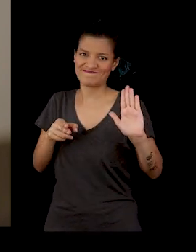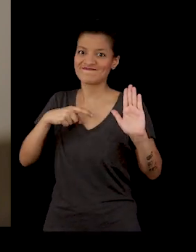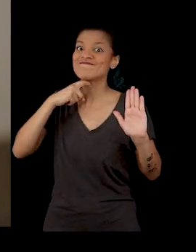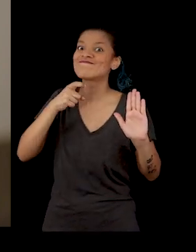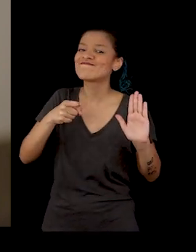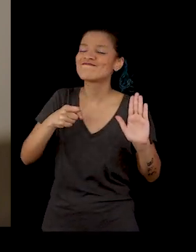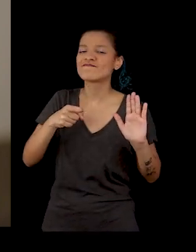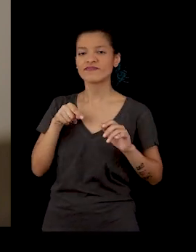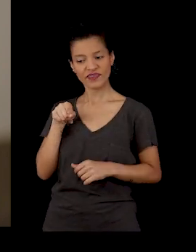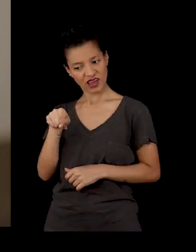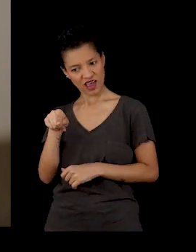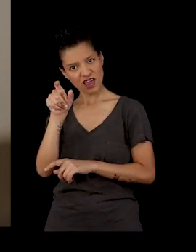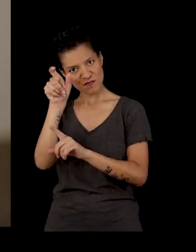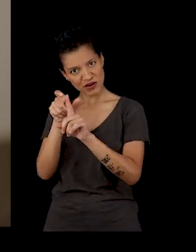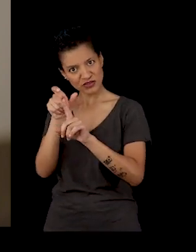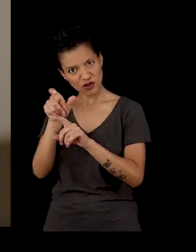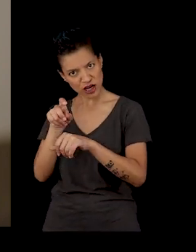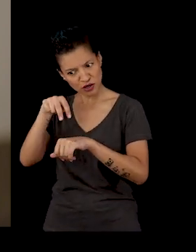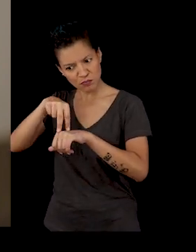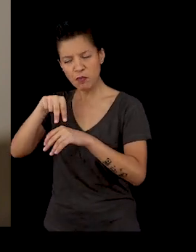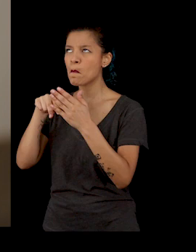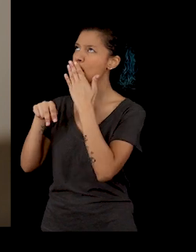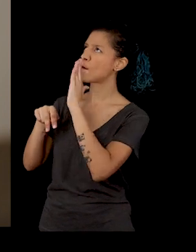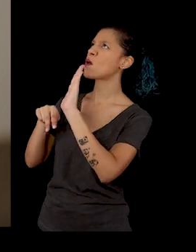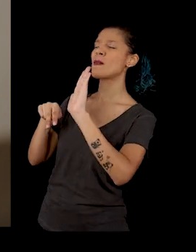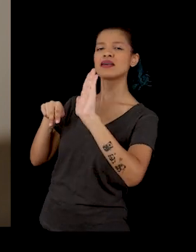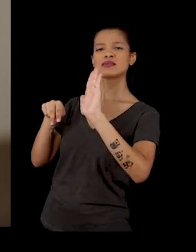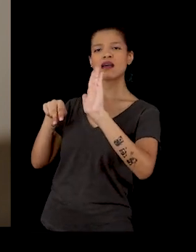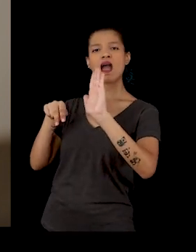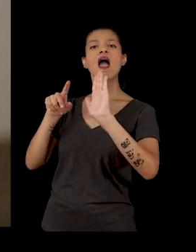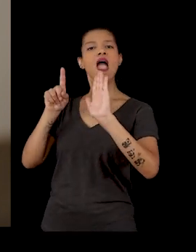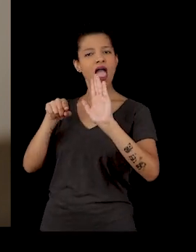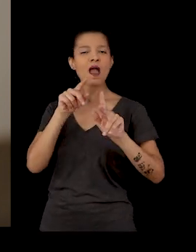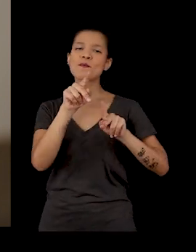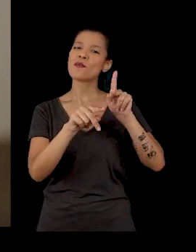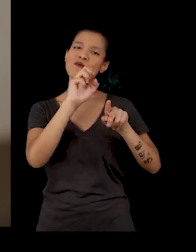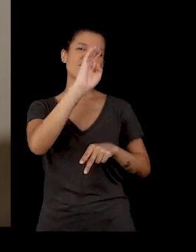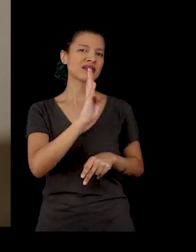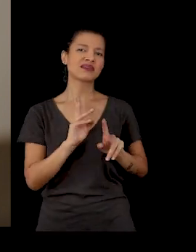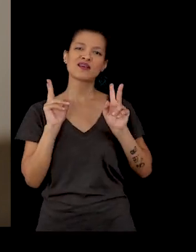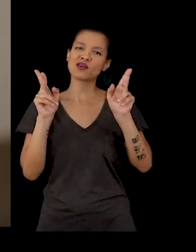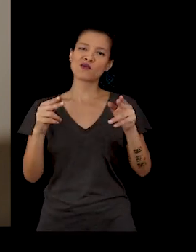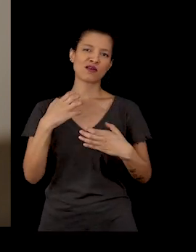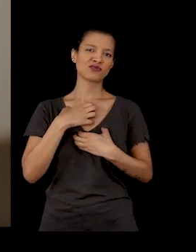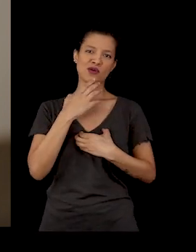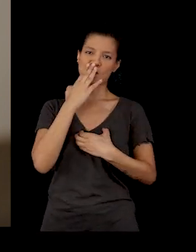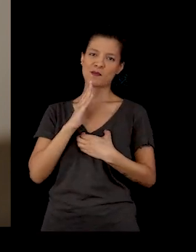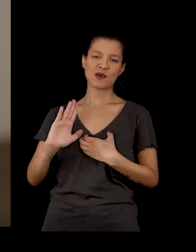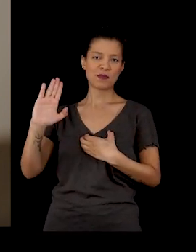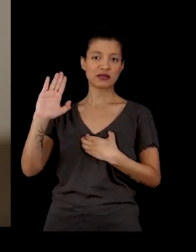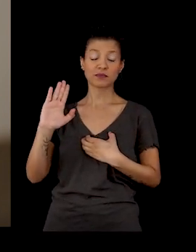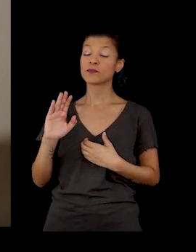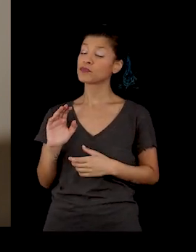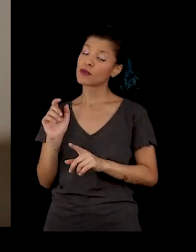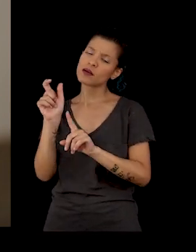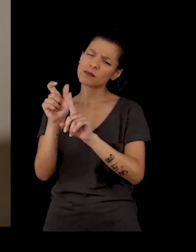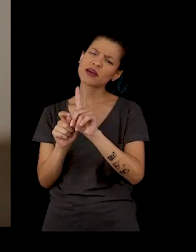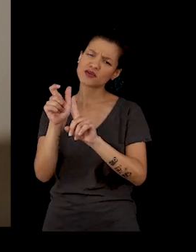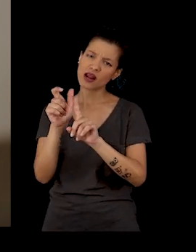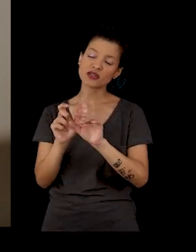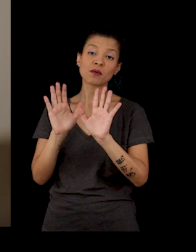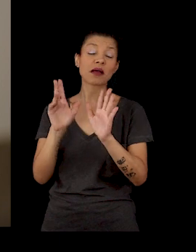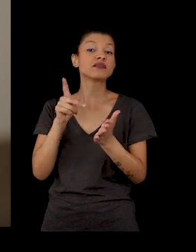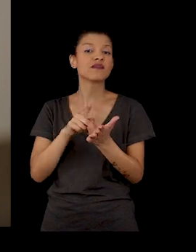Mas ele fez. Ou seja, só pode ser uma promessa encarnada pelo povo brasileiro. É um